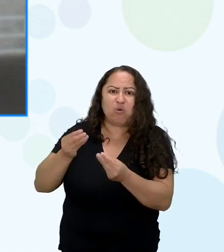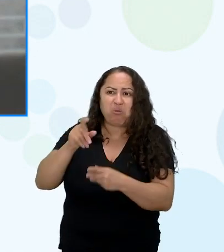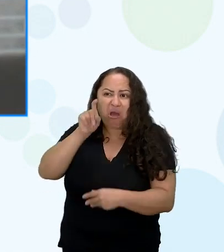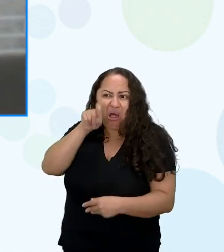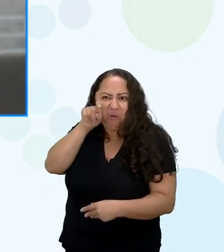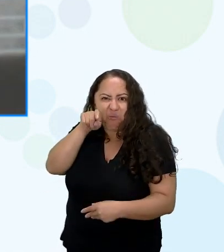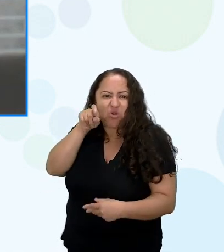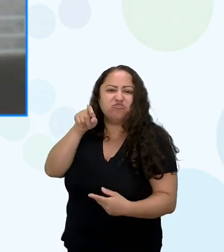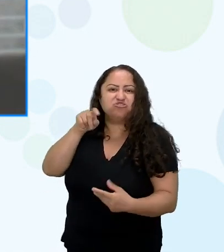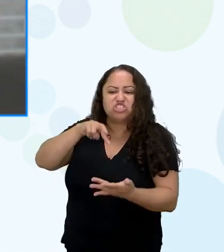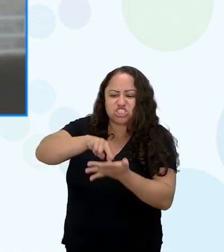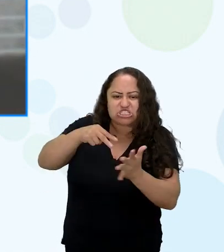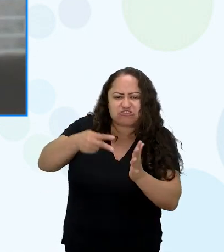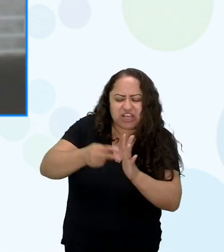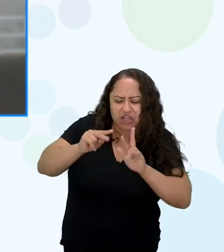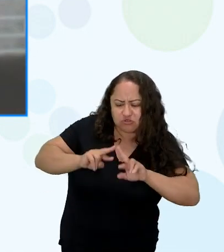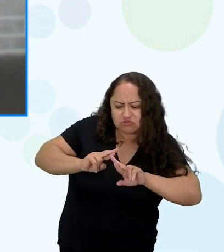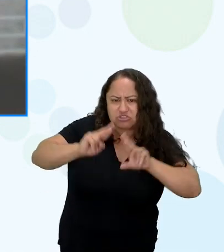bruxa tem vários sentidos,